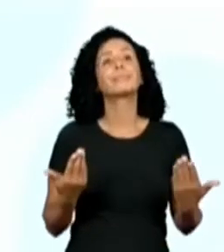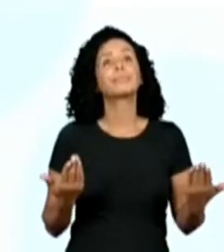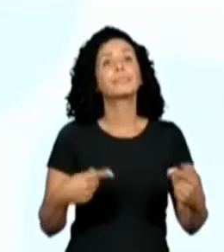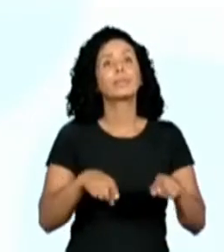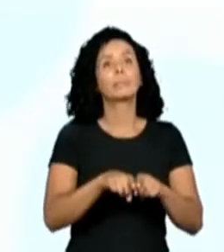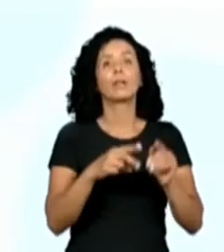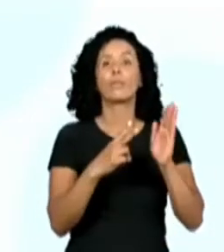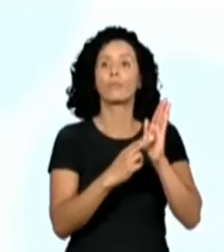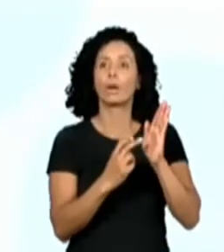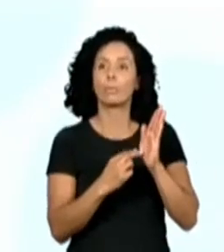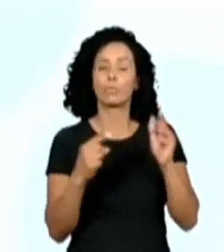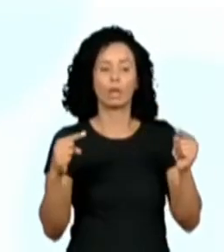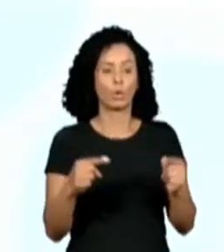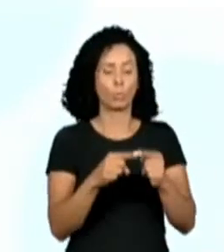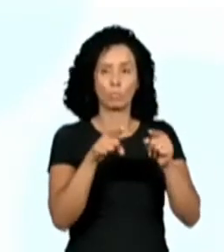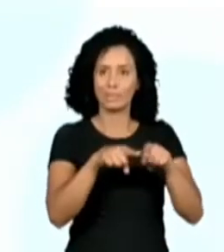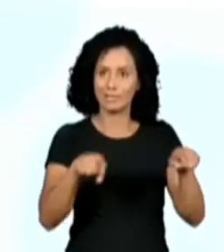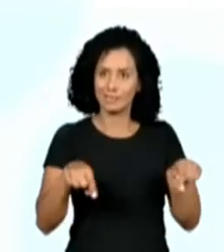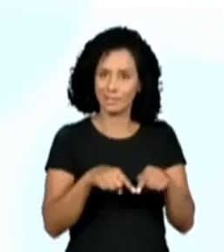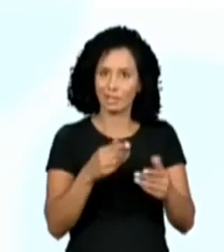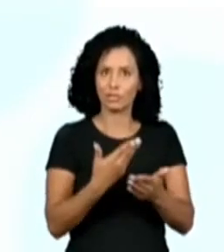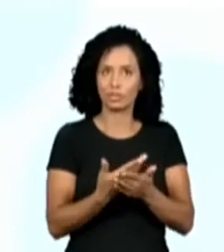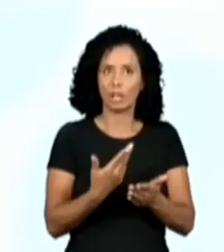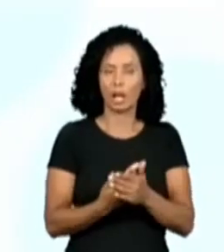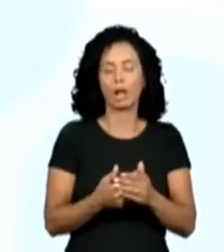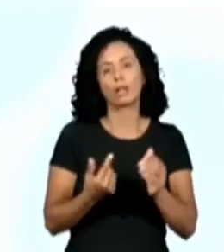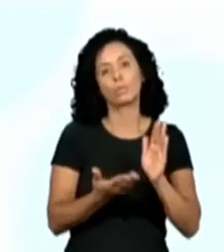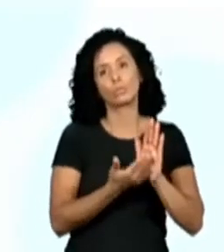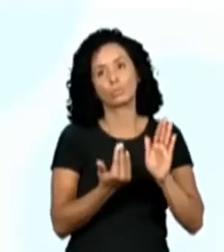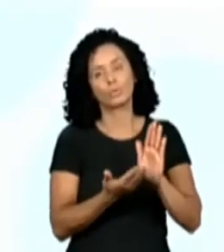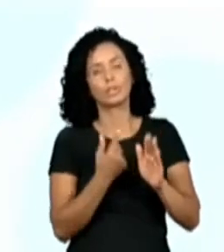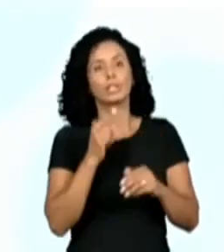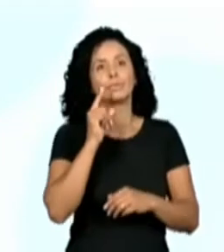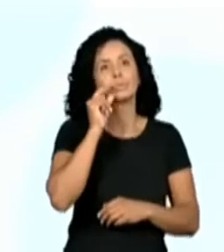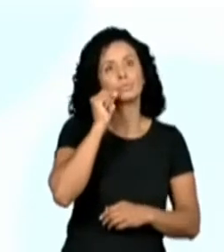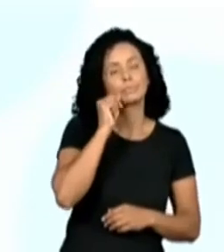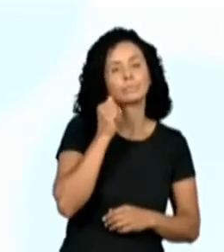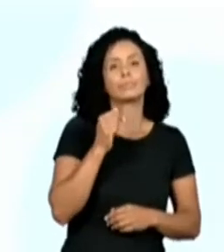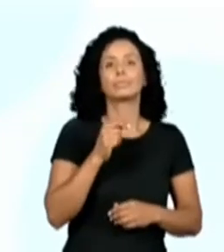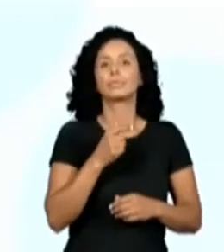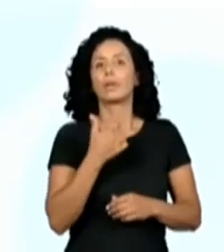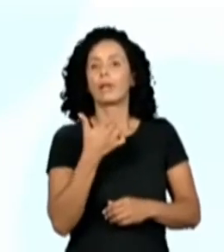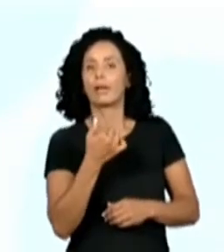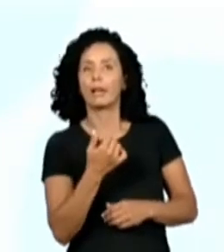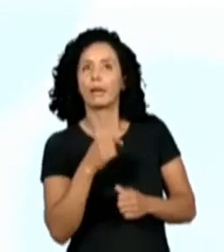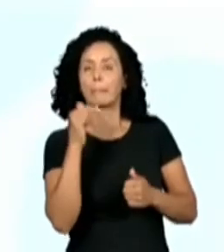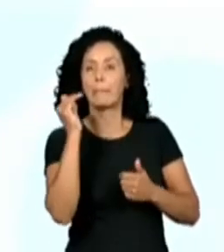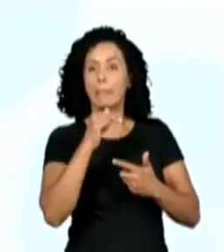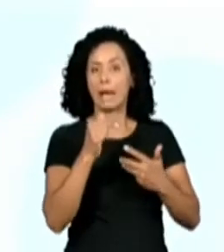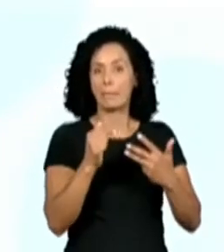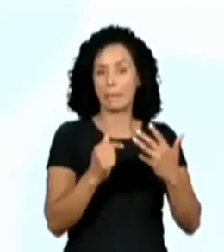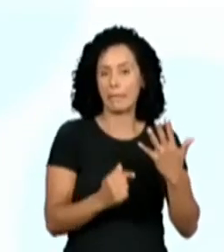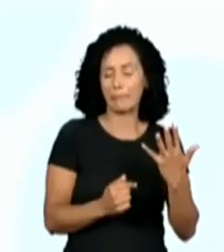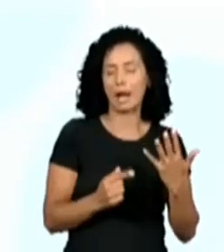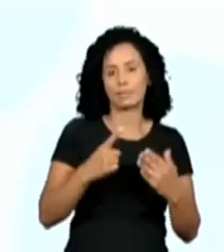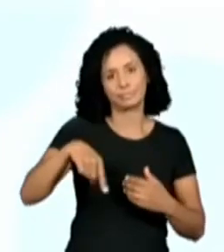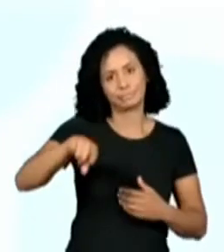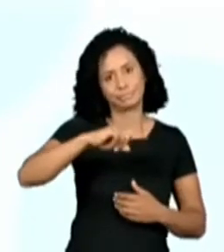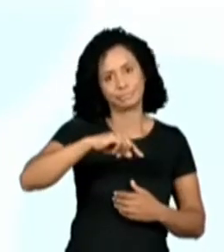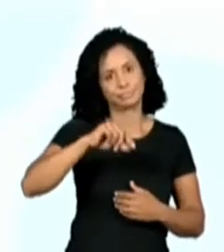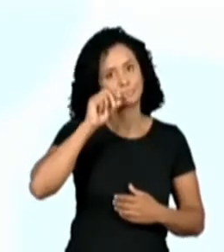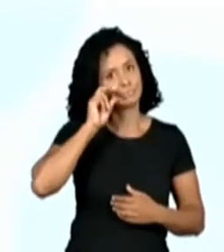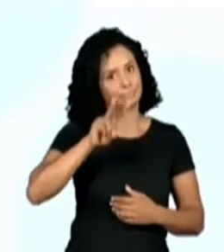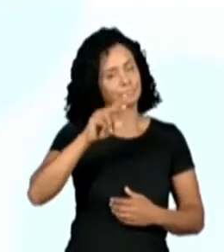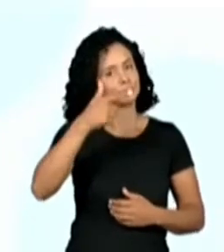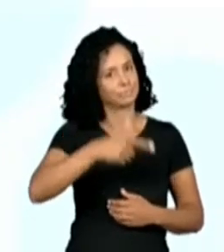Book, livro, pen, caneta, pencil, lápis e várias outras coisas que vão aparecer. Right?